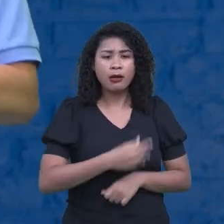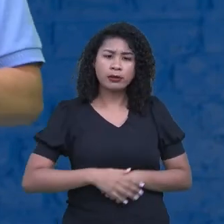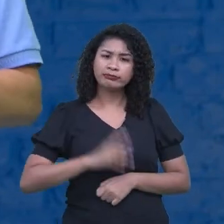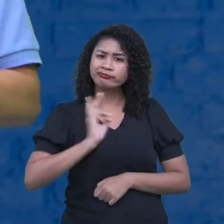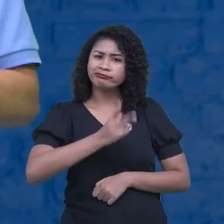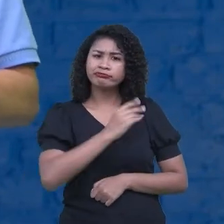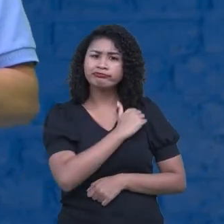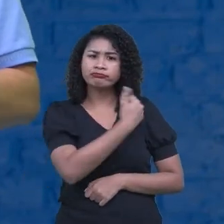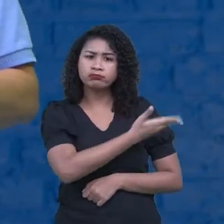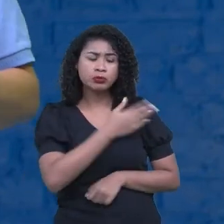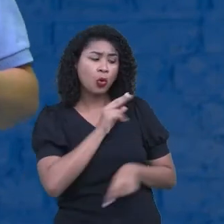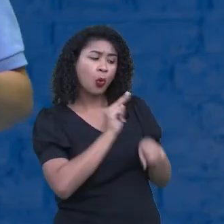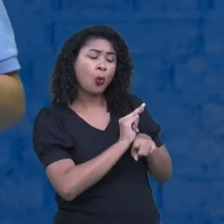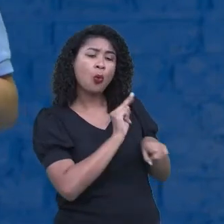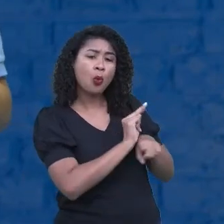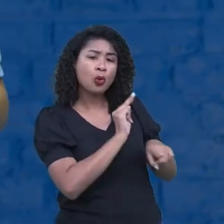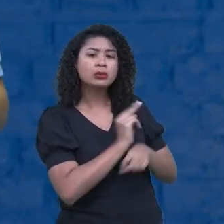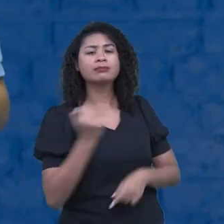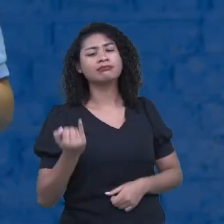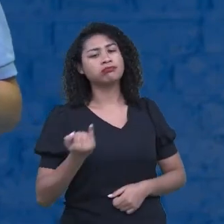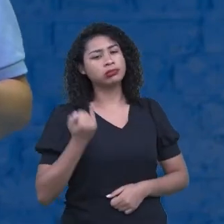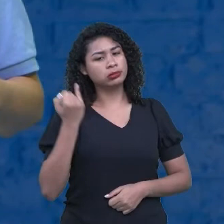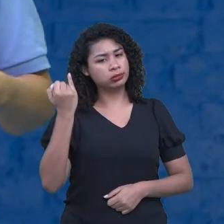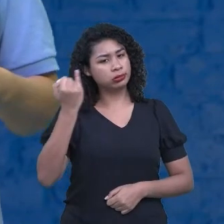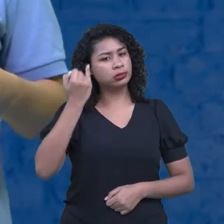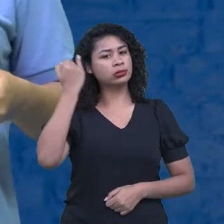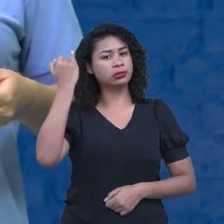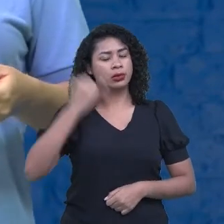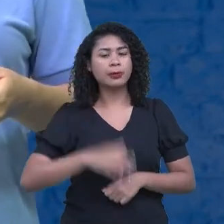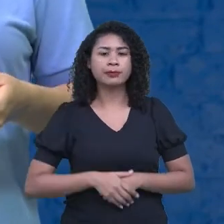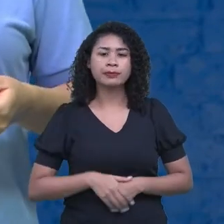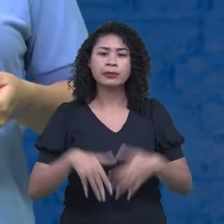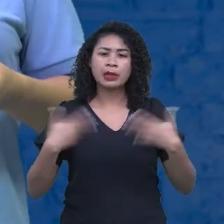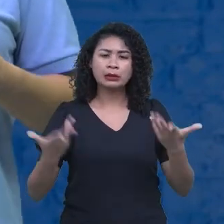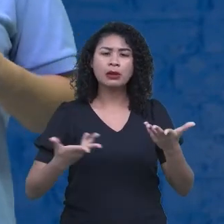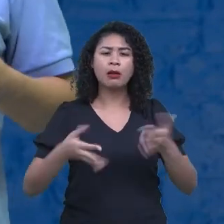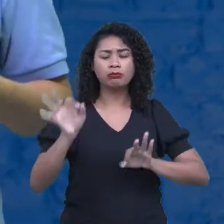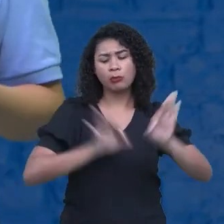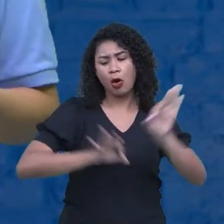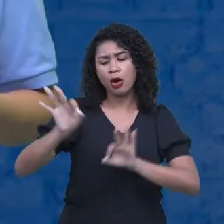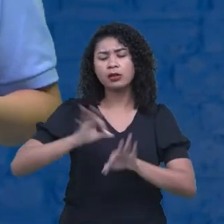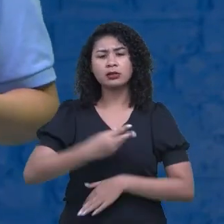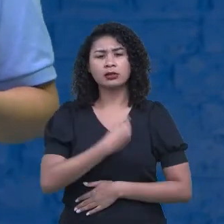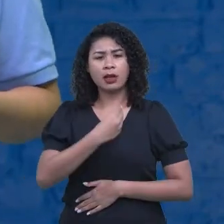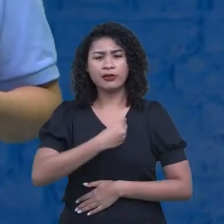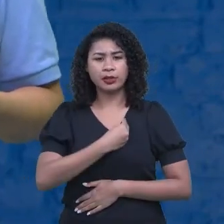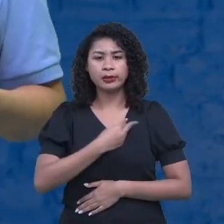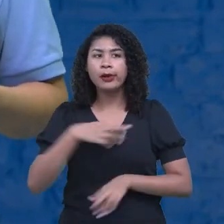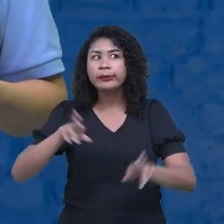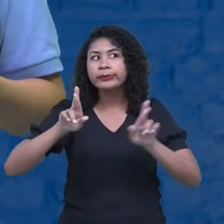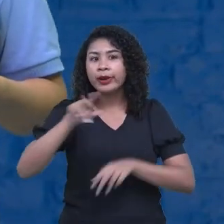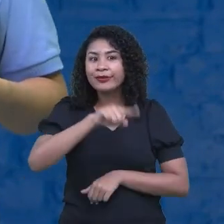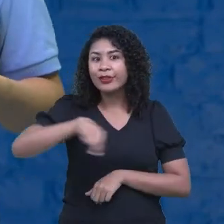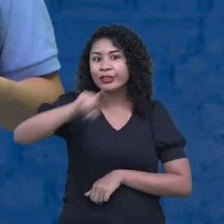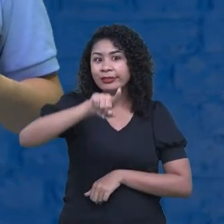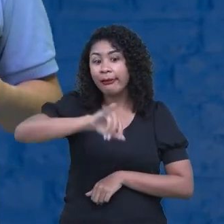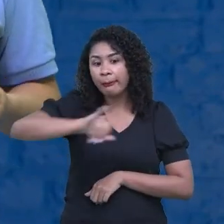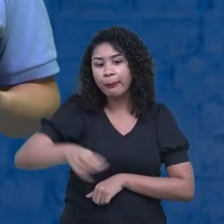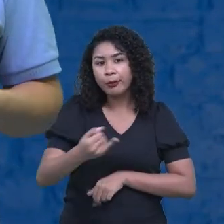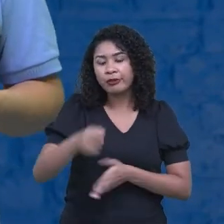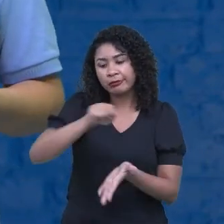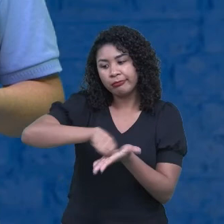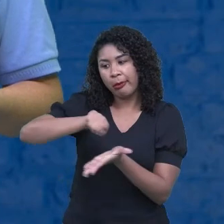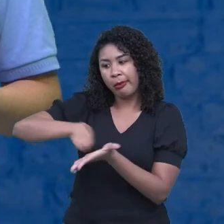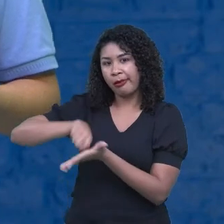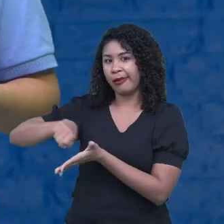é muito importante. Então, esse projeto de vida, espero que vocês tenham feito já o rascunho de vocês, pensando na